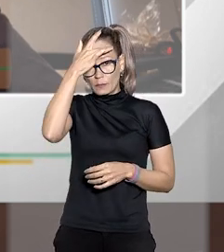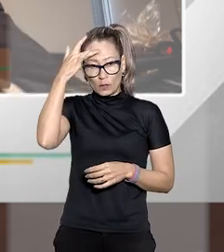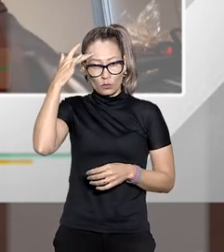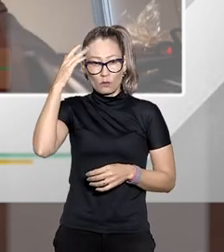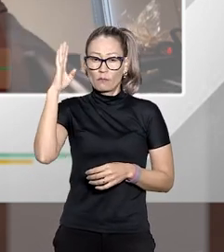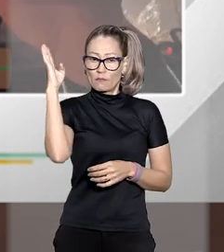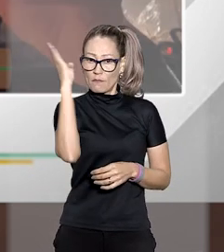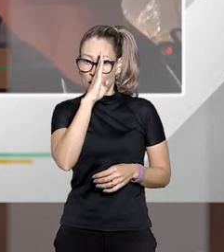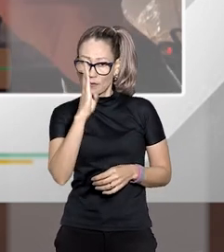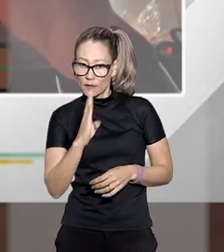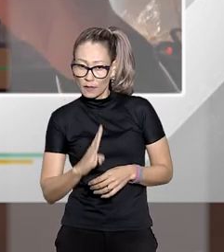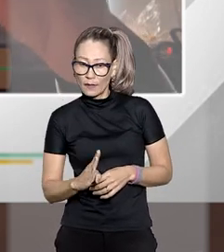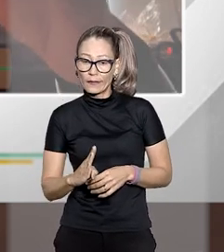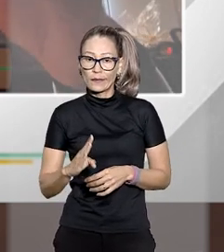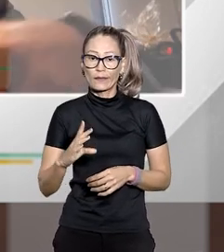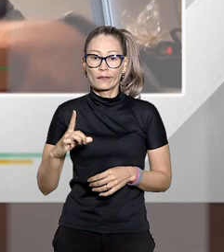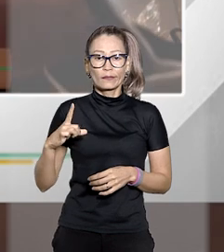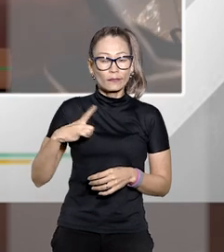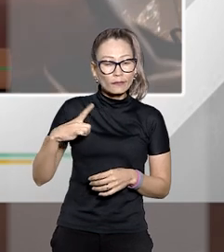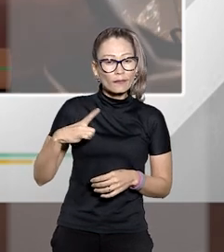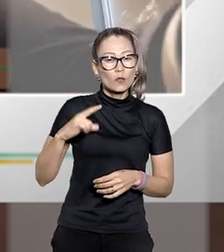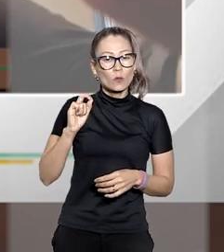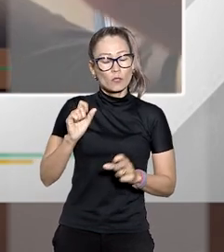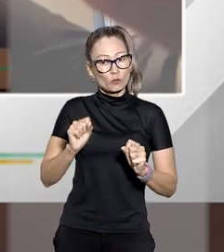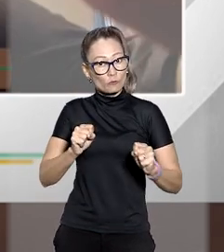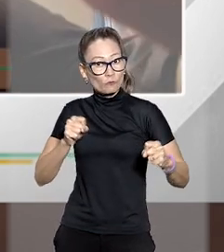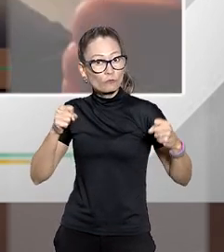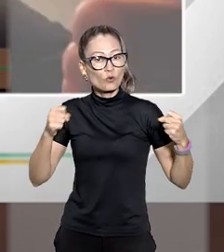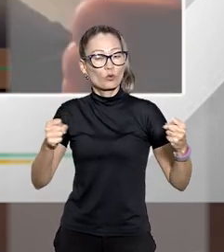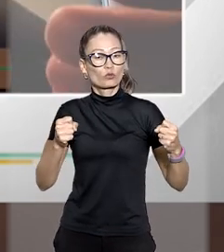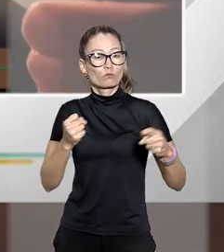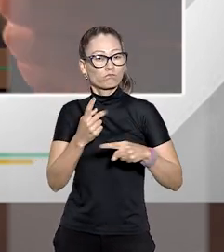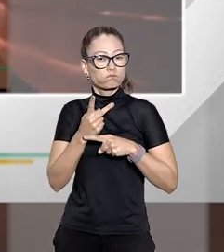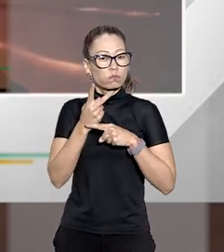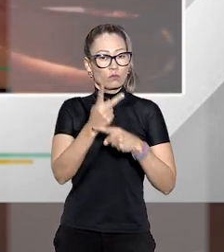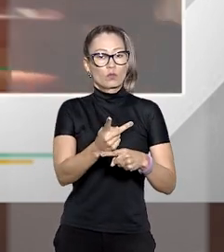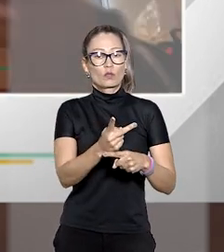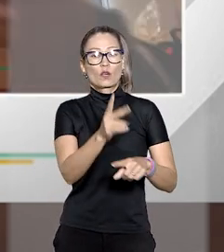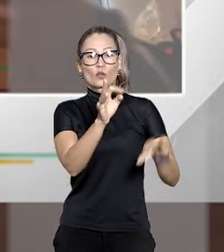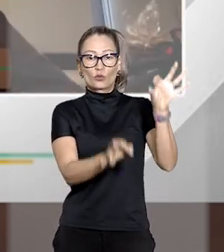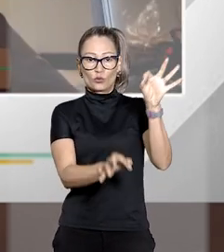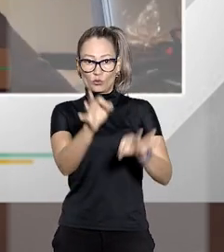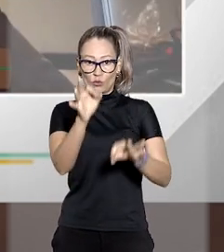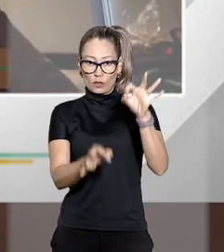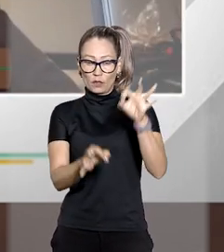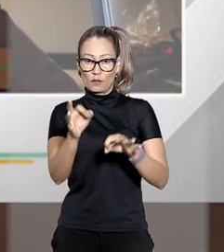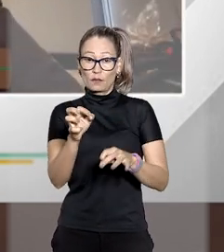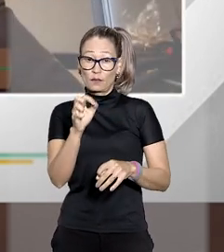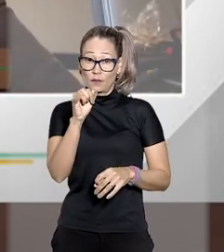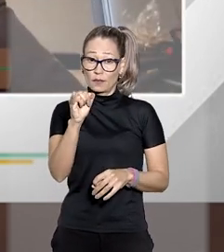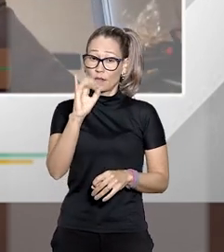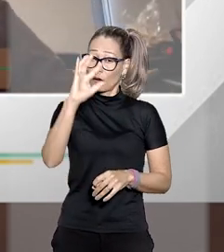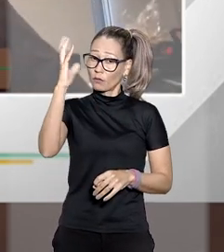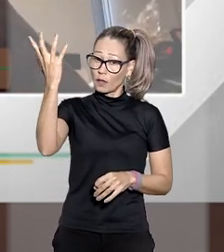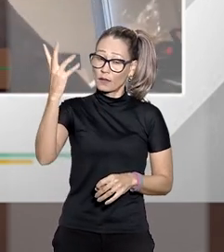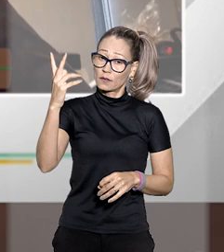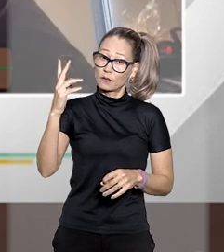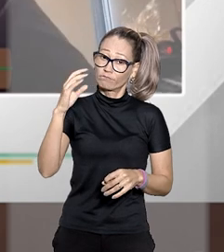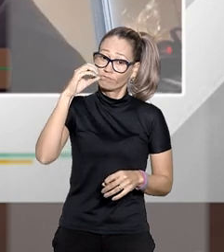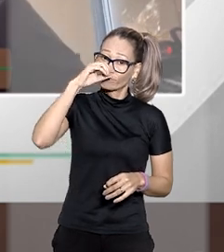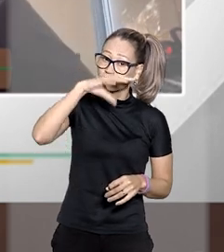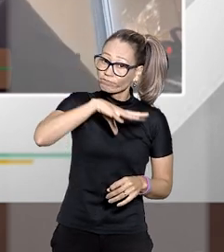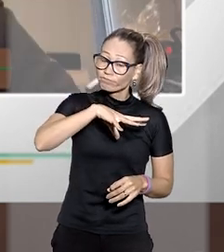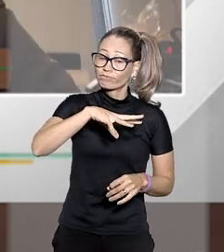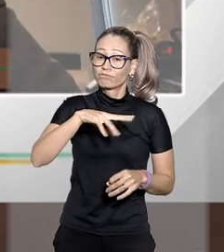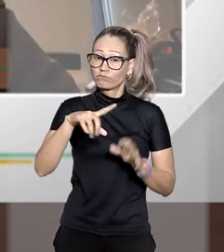brasileiro ele tende a buscar a justiça sempre que se entende violado nos seus direitos então